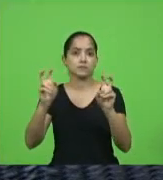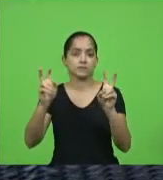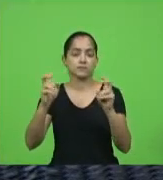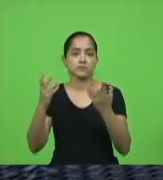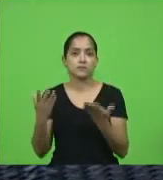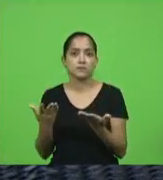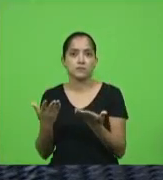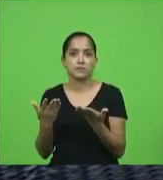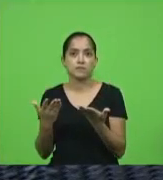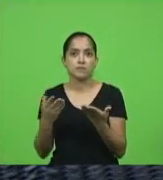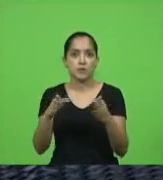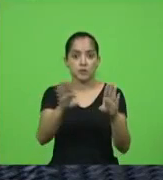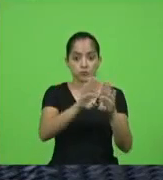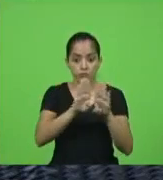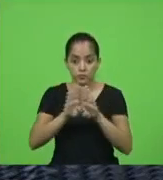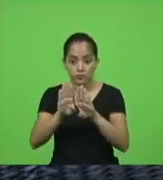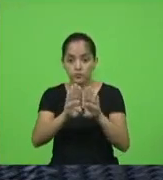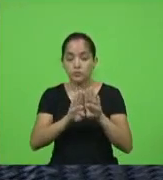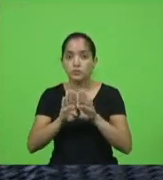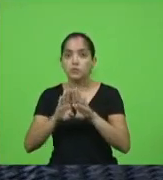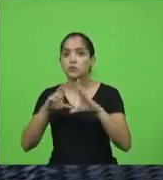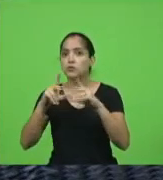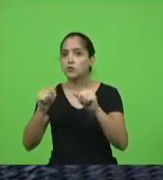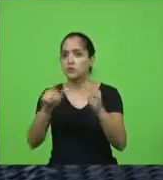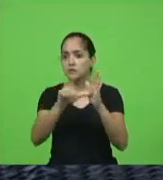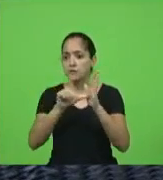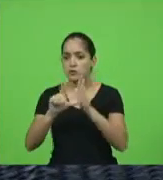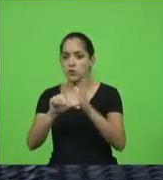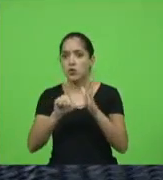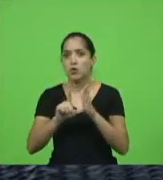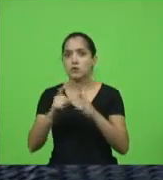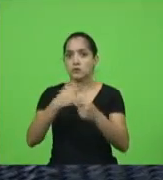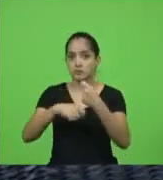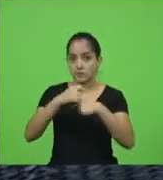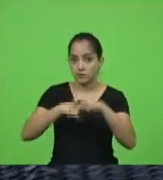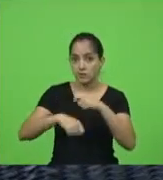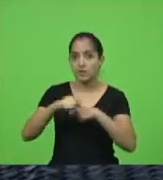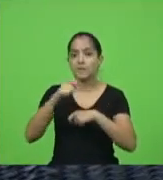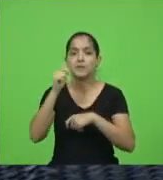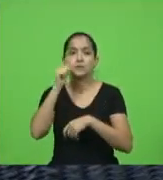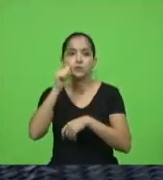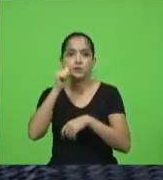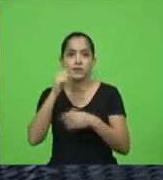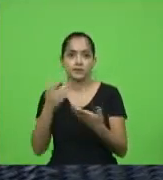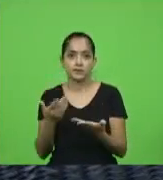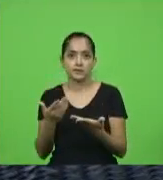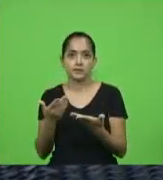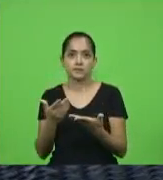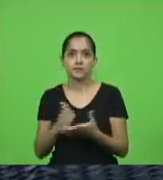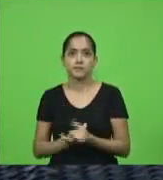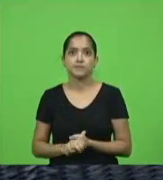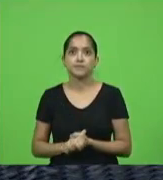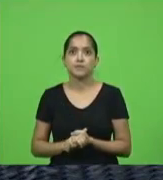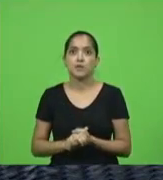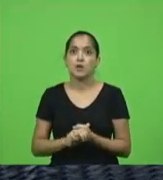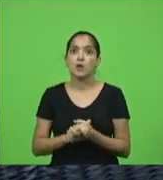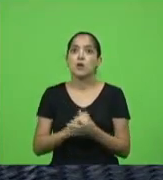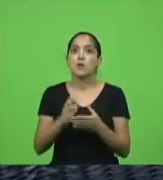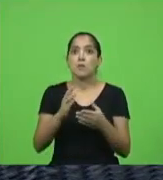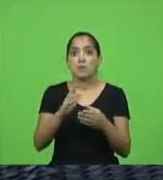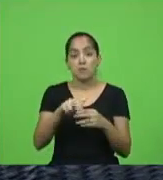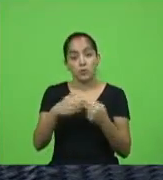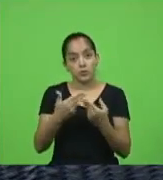um lockdown que está fechando todos os estabelecimentos que são administrados por mulheres no estado por isso que eu vou votar não